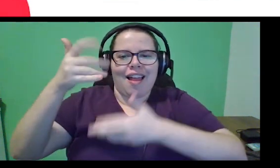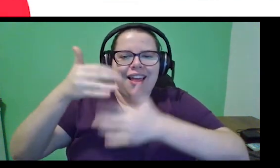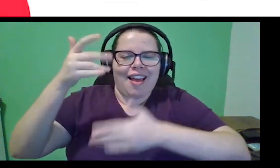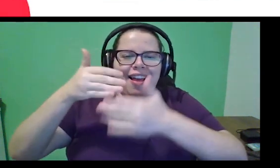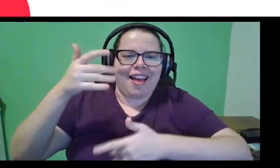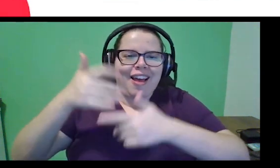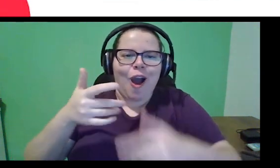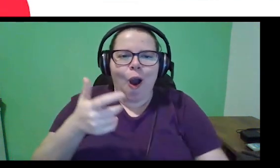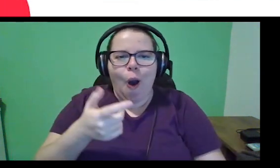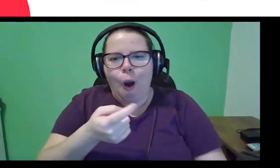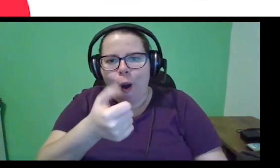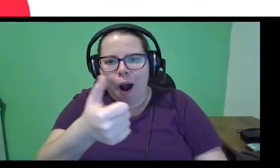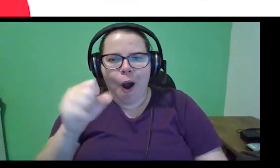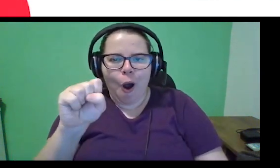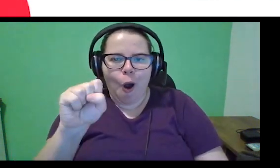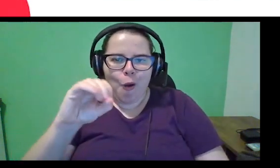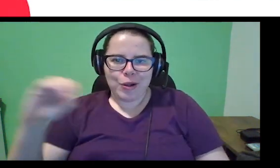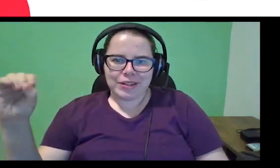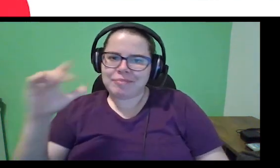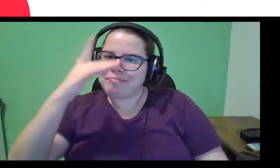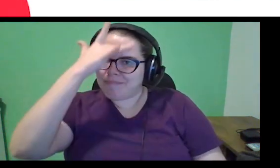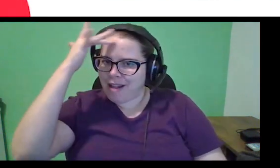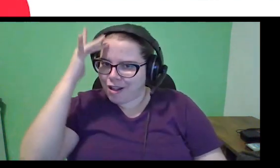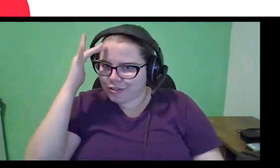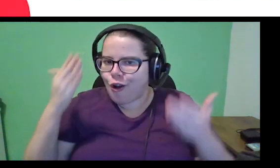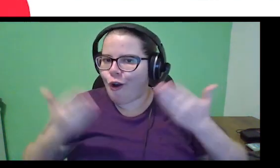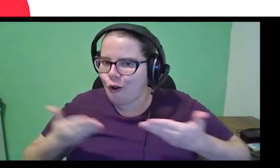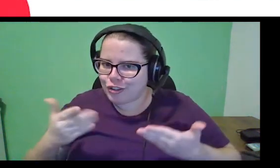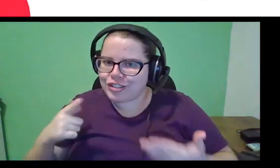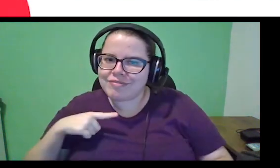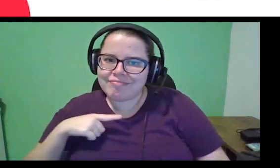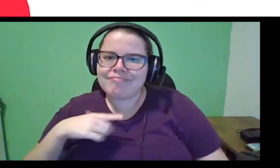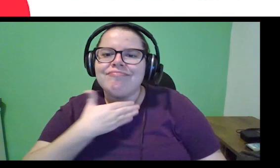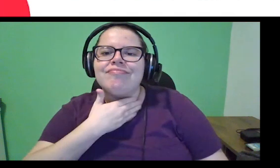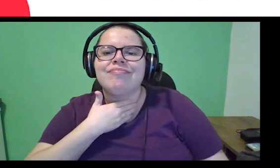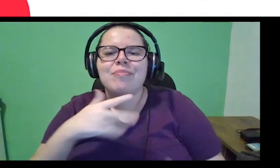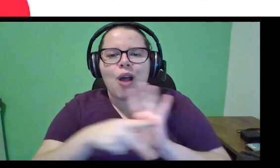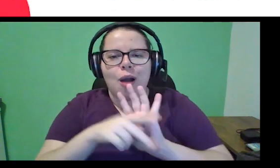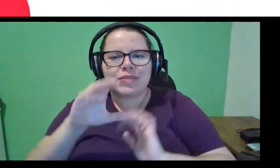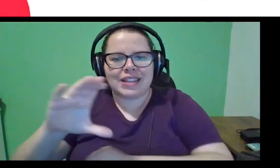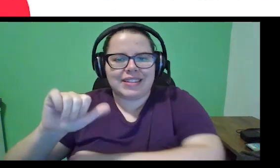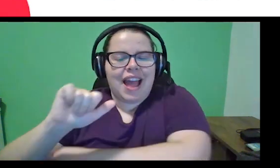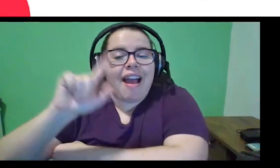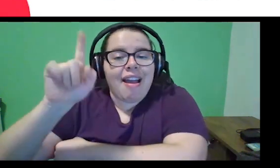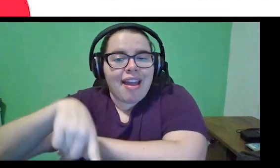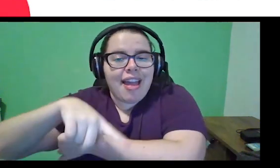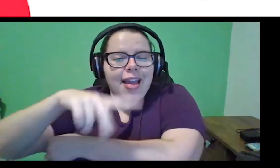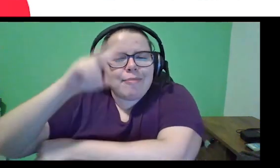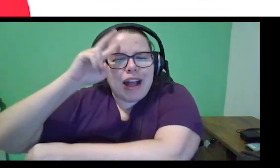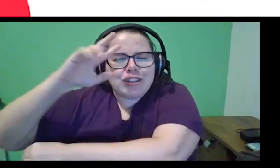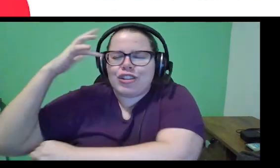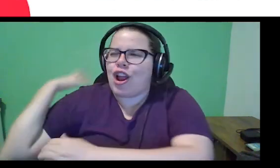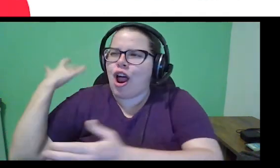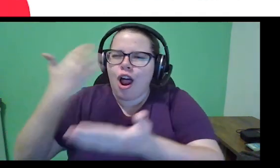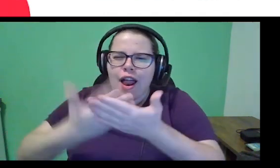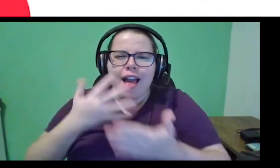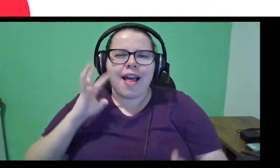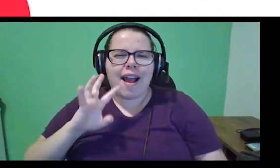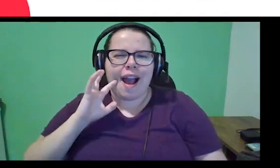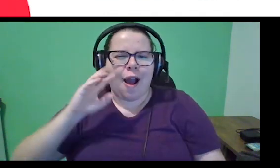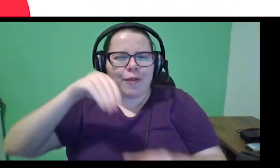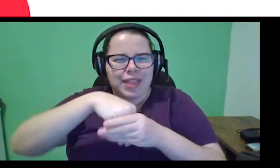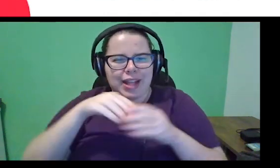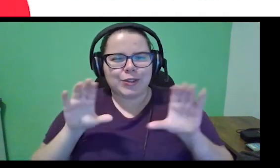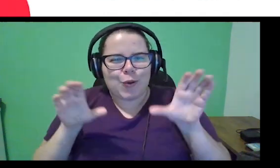quase 800 pessoas hoje, enfim, é uma trajetória bem legal dentro dessa